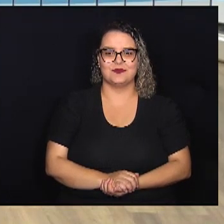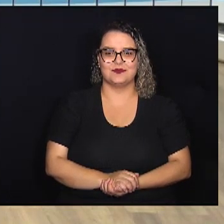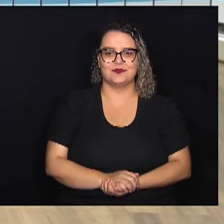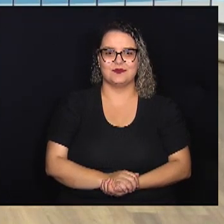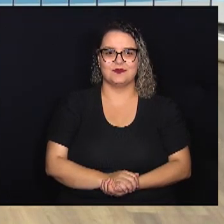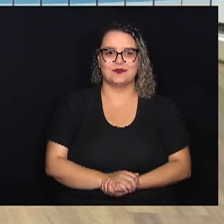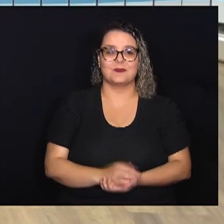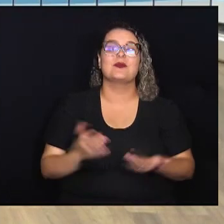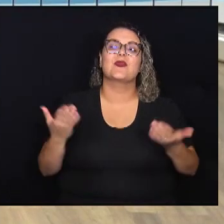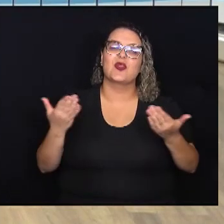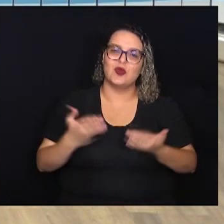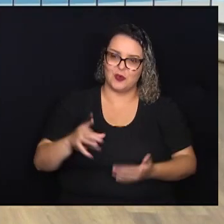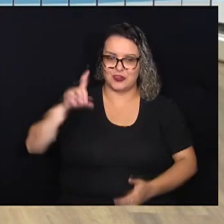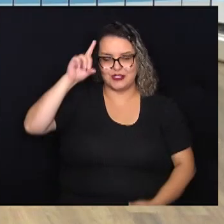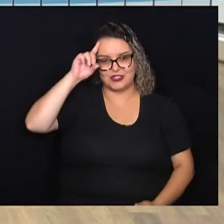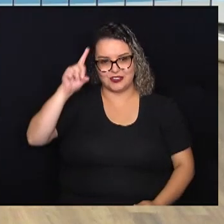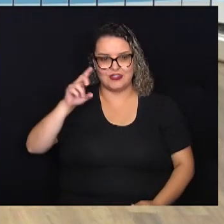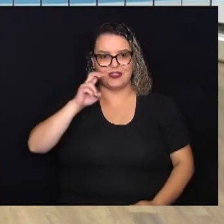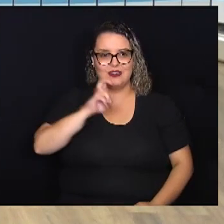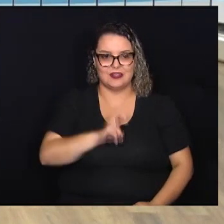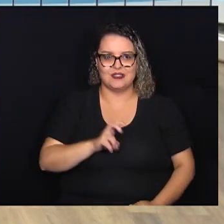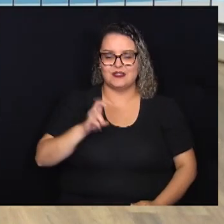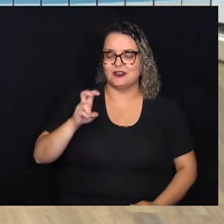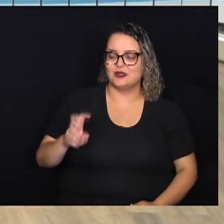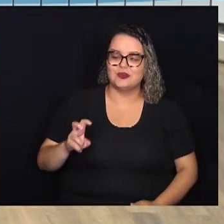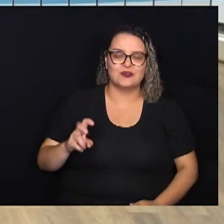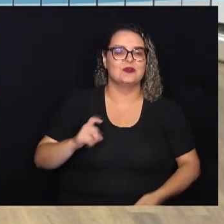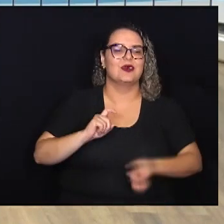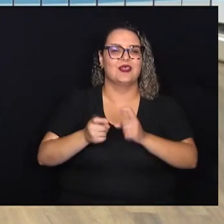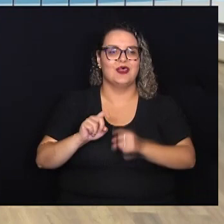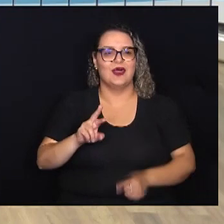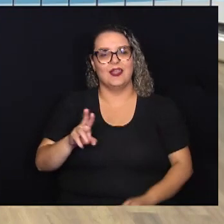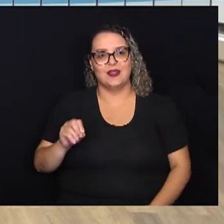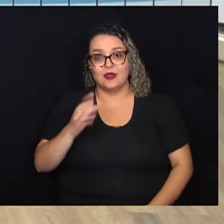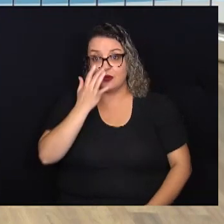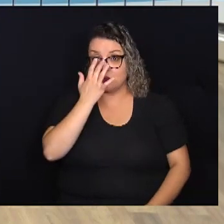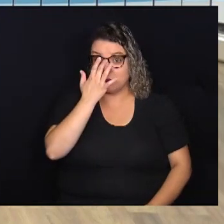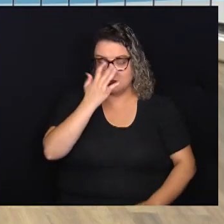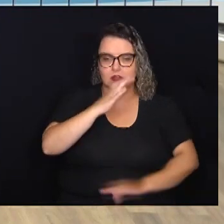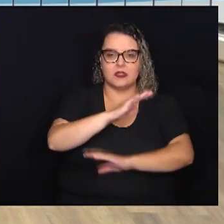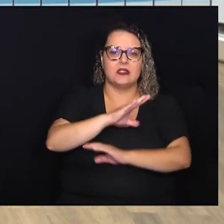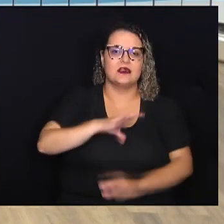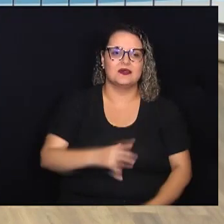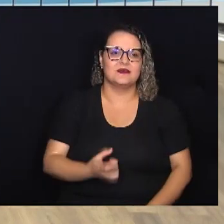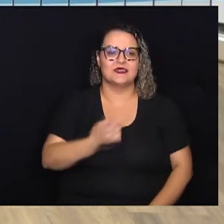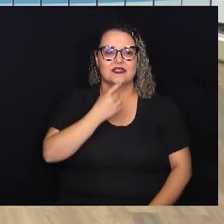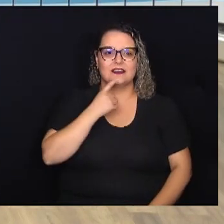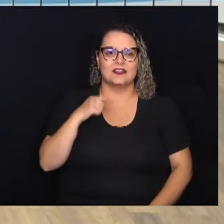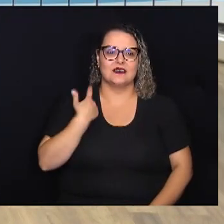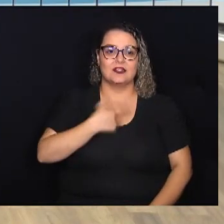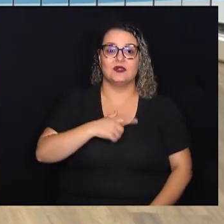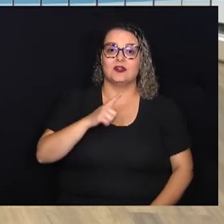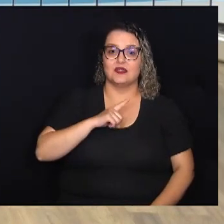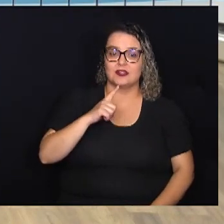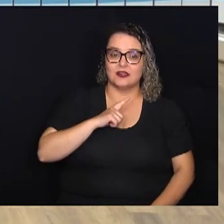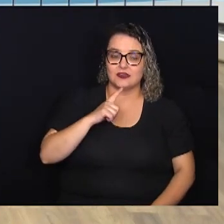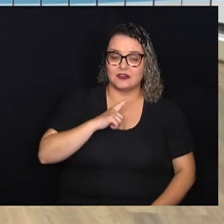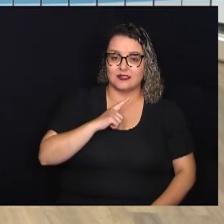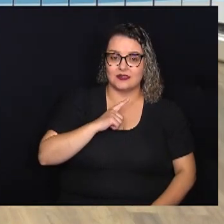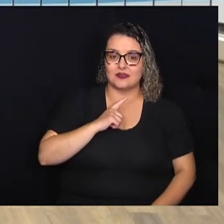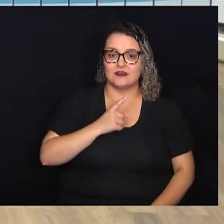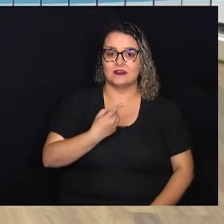E hoje é dia da 55ª reunião ordinária da Câmara Municipal de Campinas, e a gente tem, olha, 10